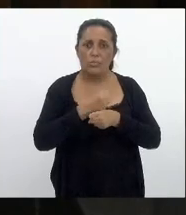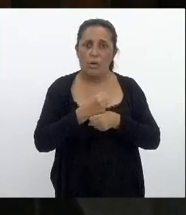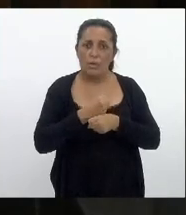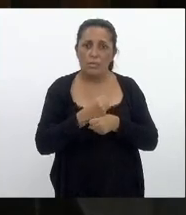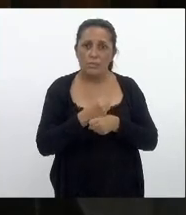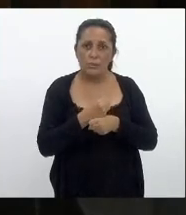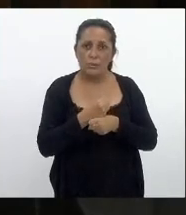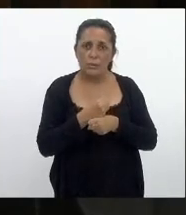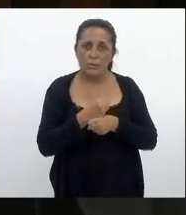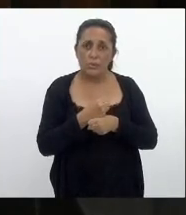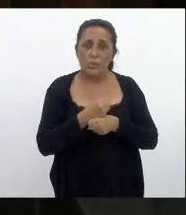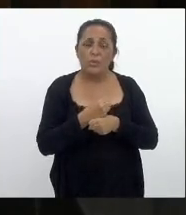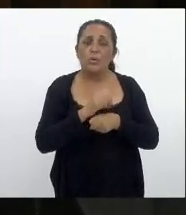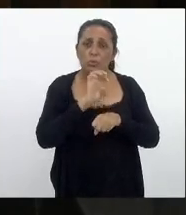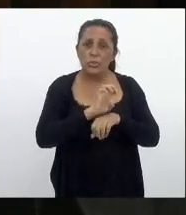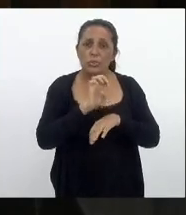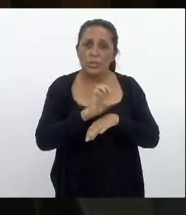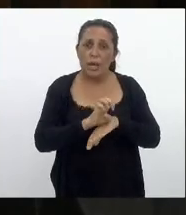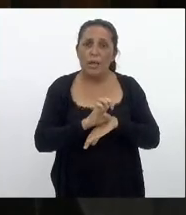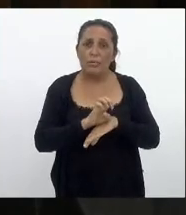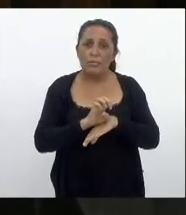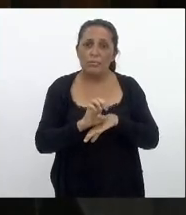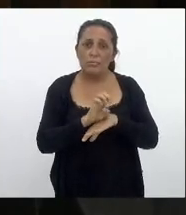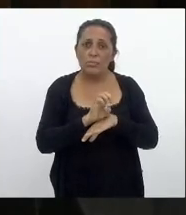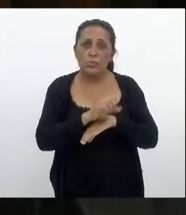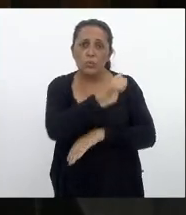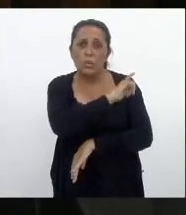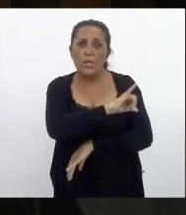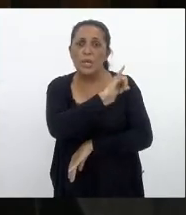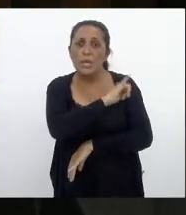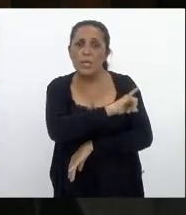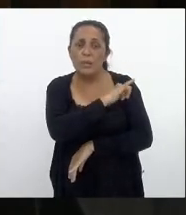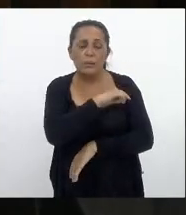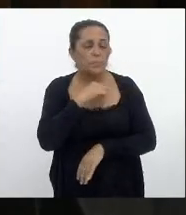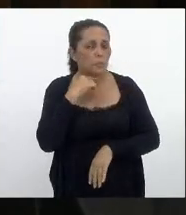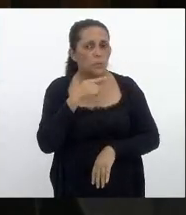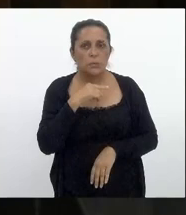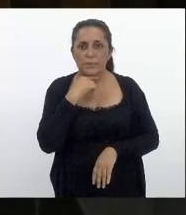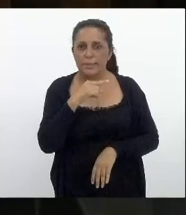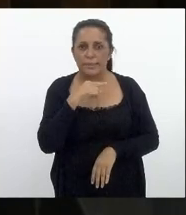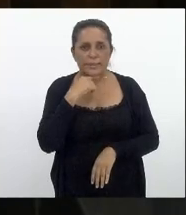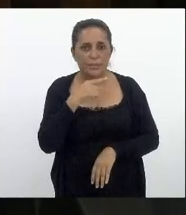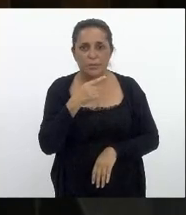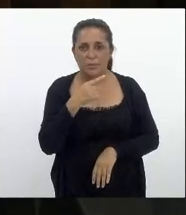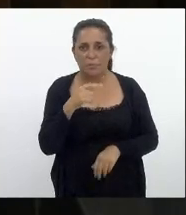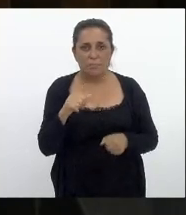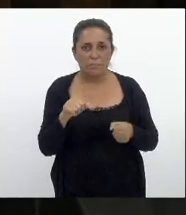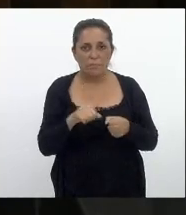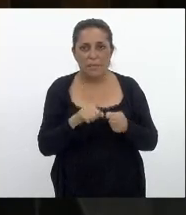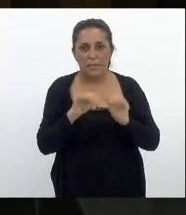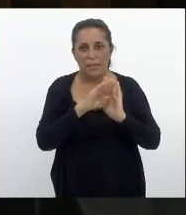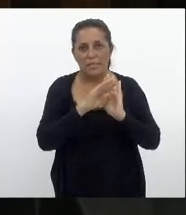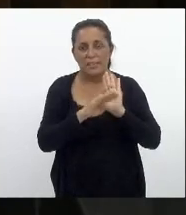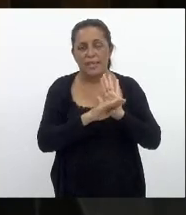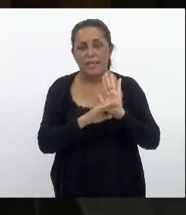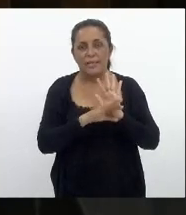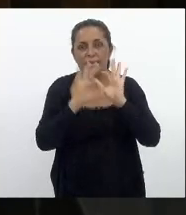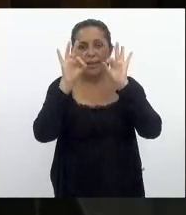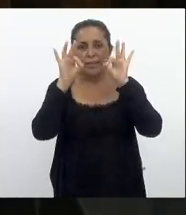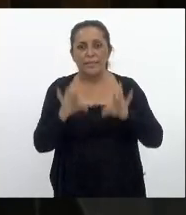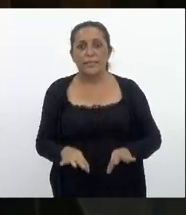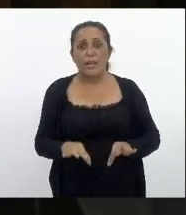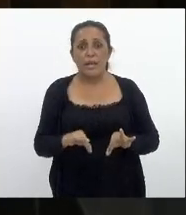o estado do Rio de Janeiro por sua vez não conseguiu fazer a agenda necessária